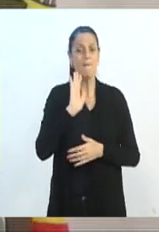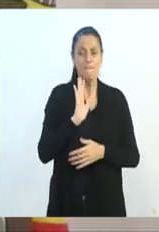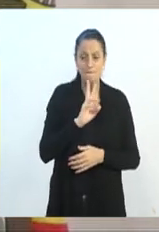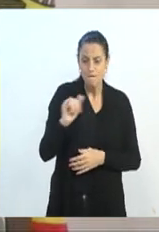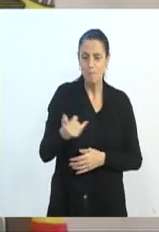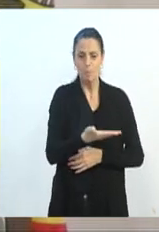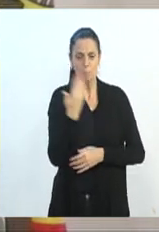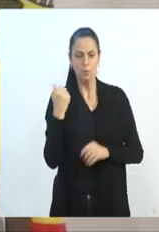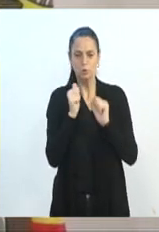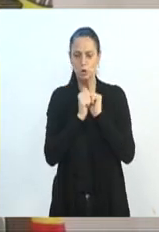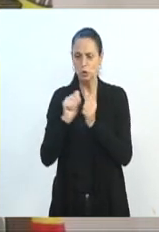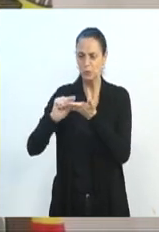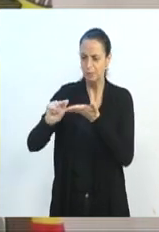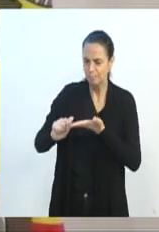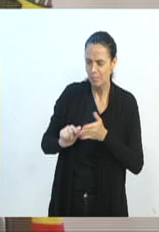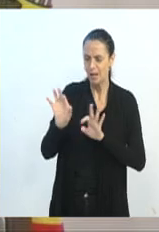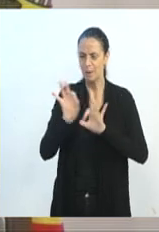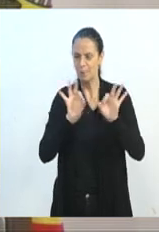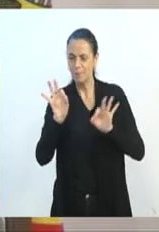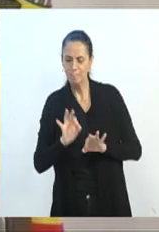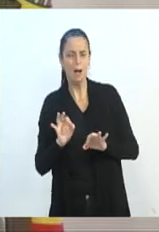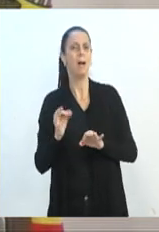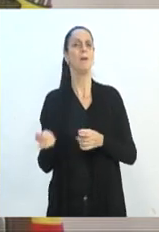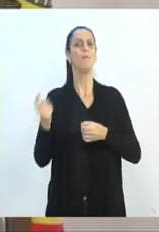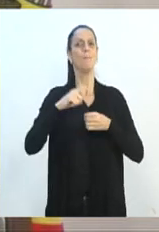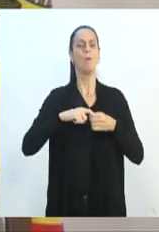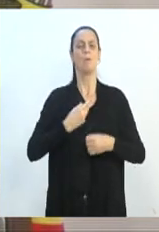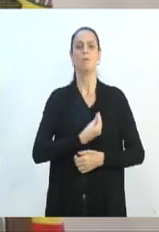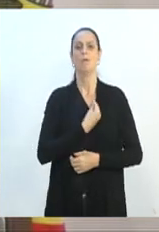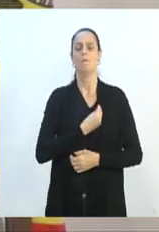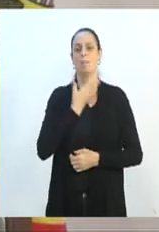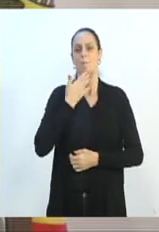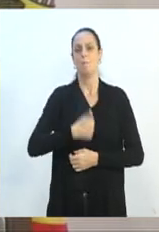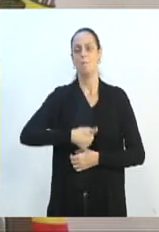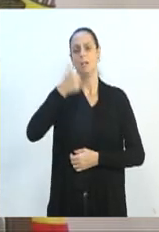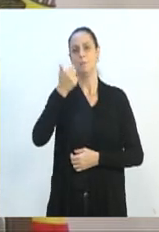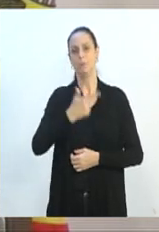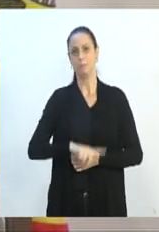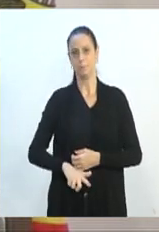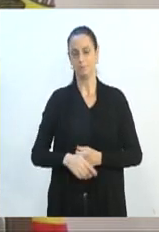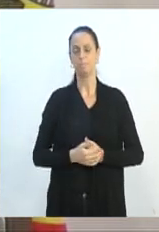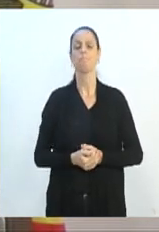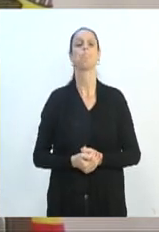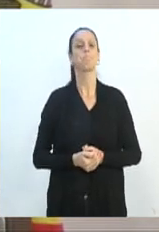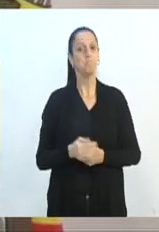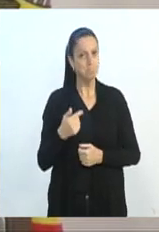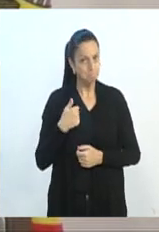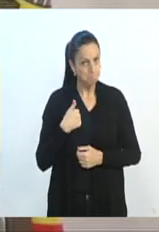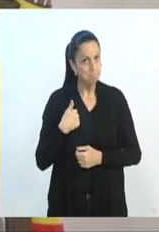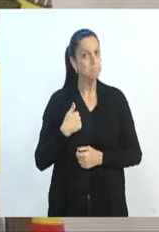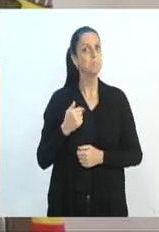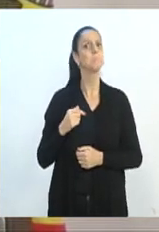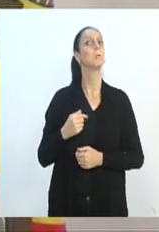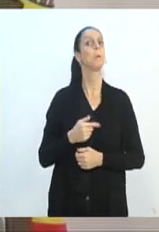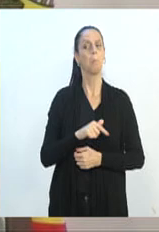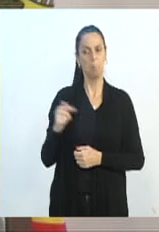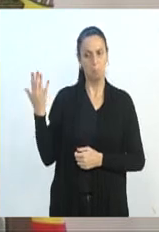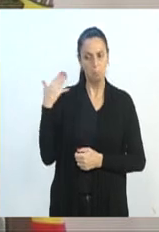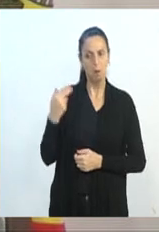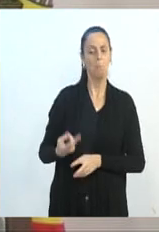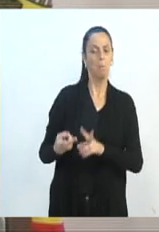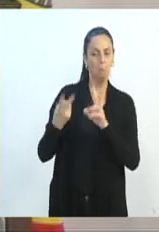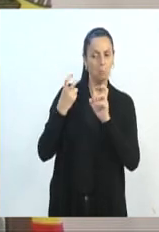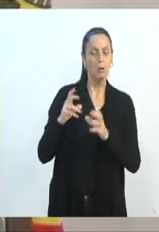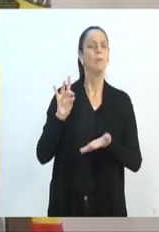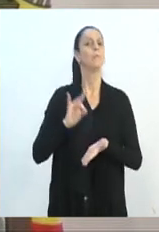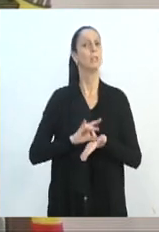possa dar o menor dano possível ao contribuinte e aos cidadãos menores. E isso, de fato, eu percebi que foi dentro das